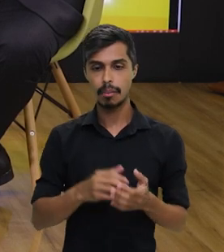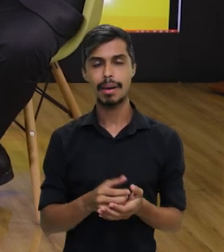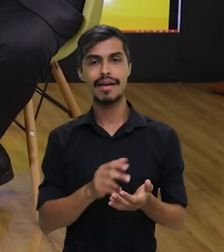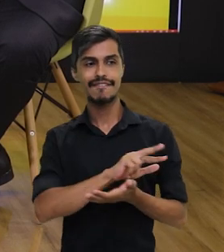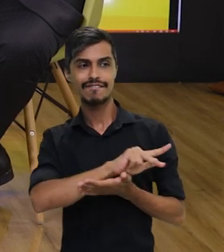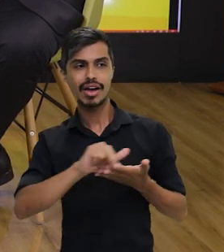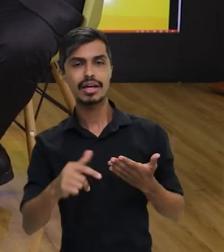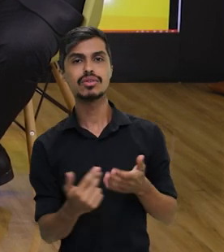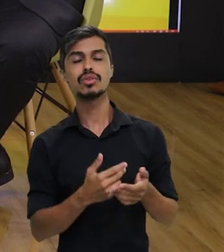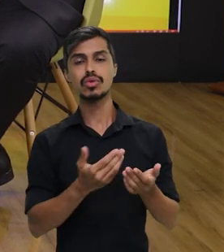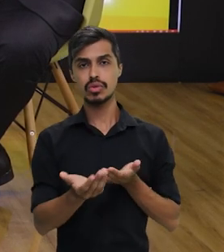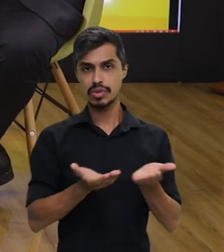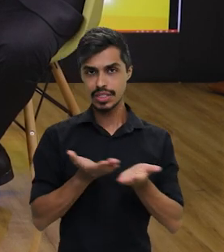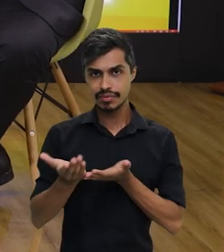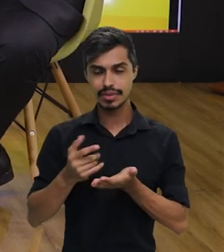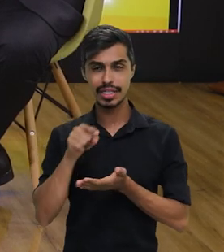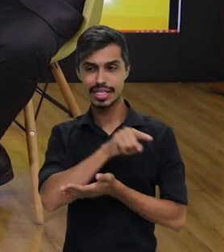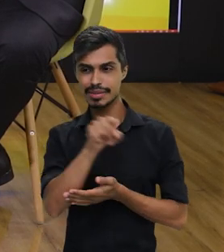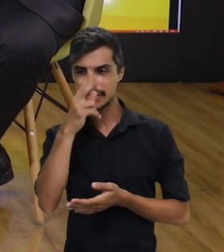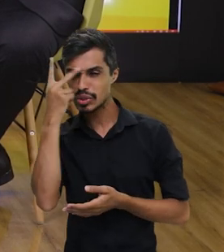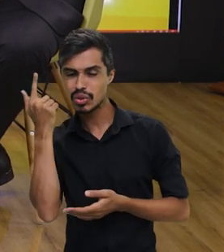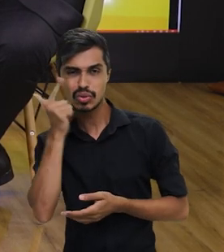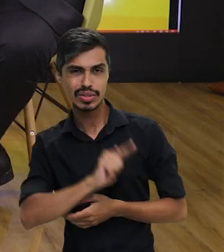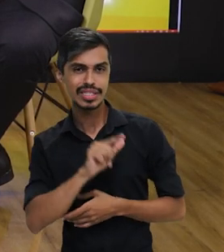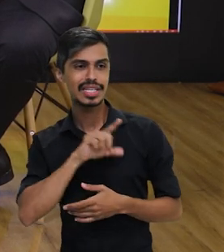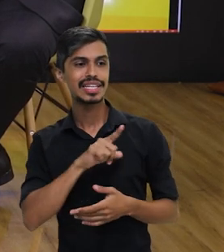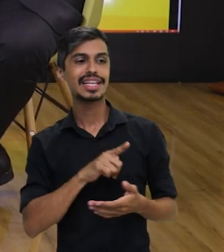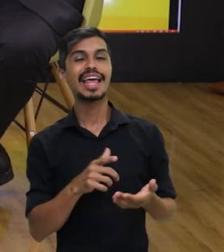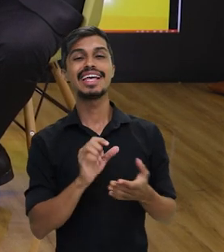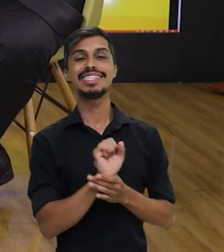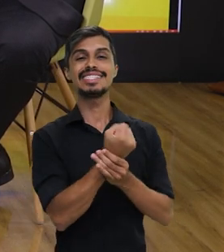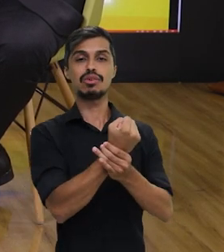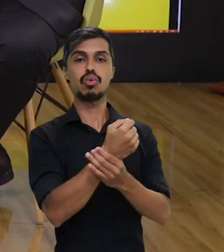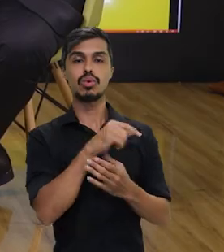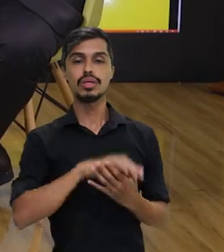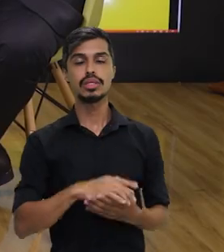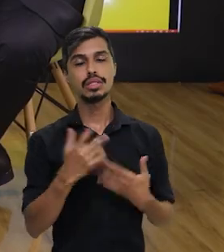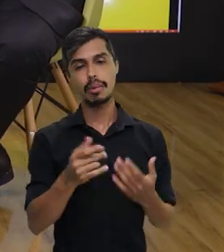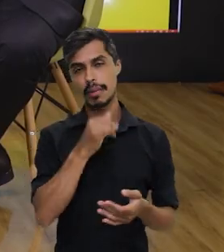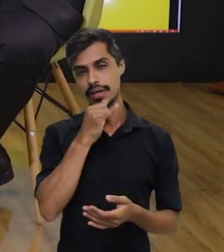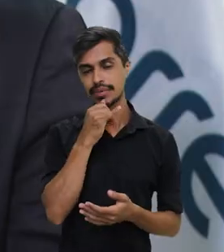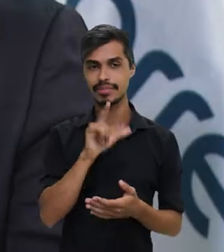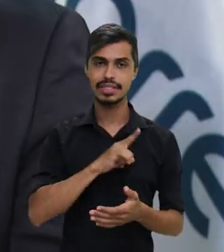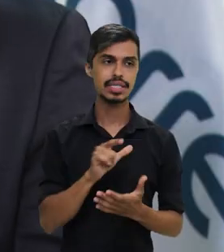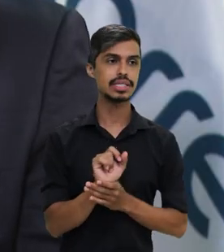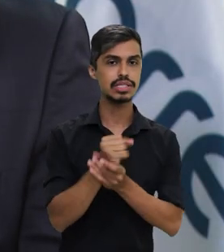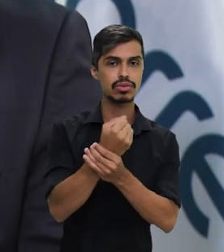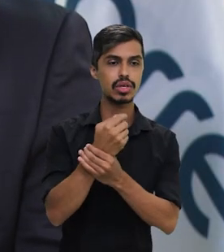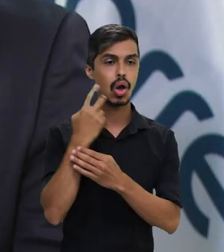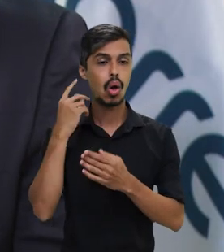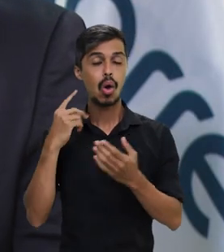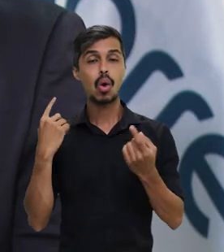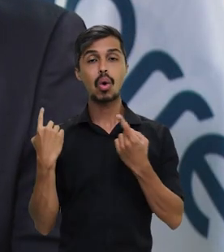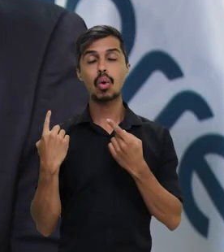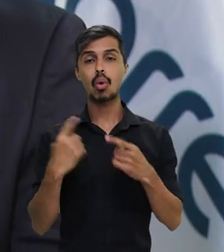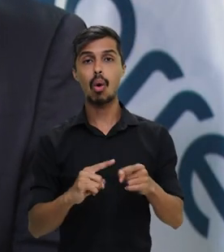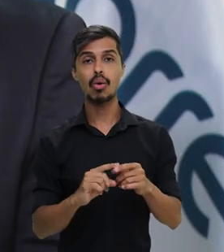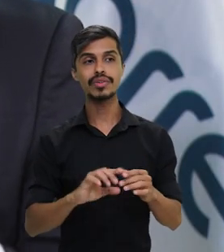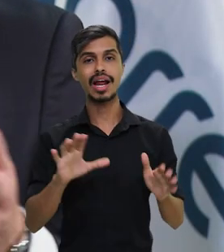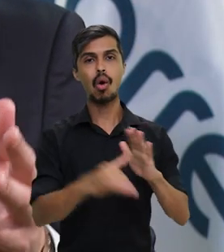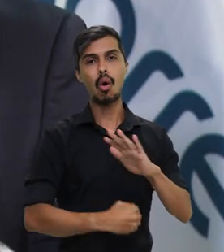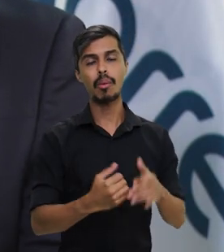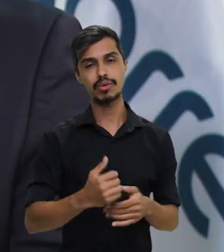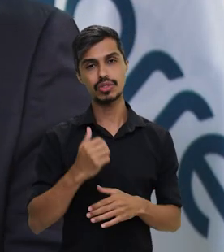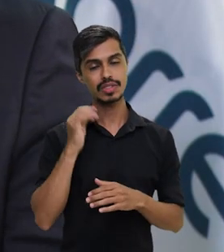para que as pessoas podem adquirir o seguro nas agências. Então, tem seguro para furto celular, para aquelas saídas, às vezes as pessoas